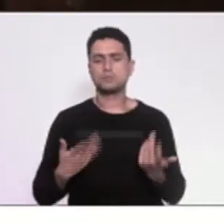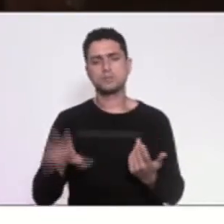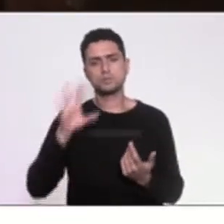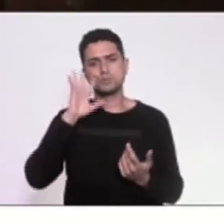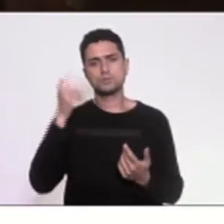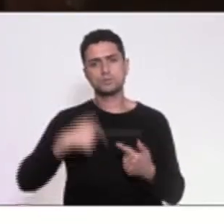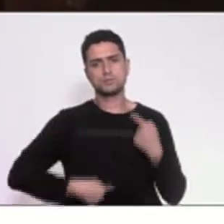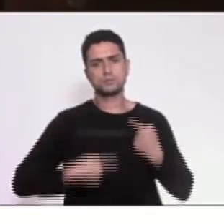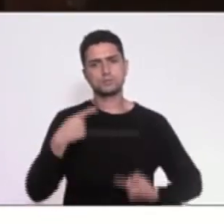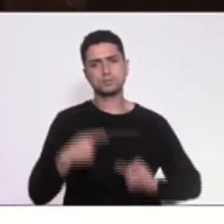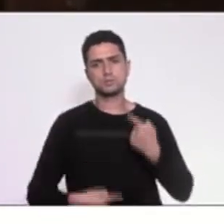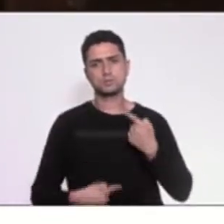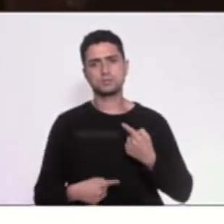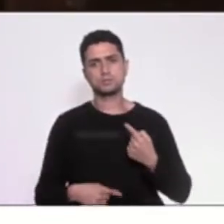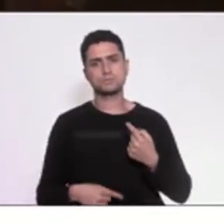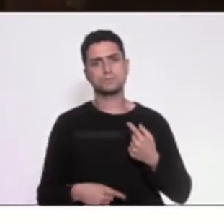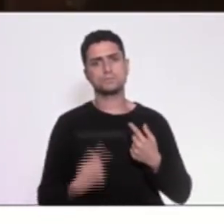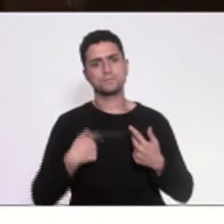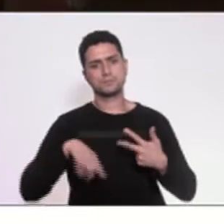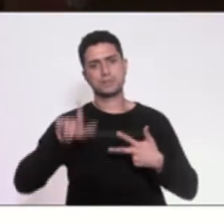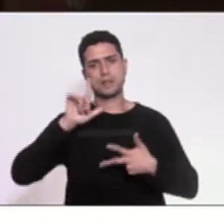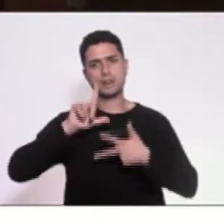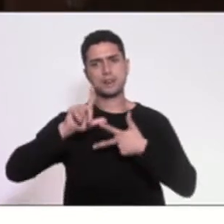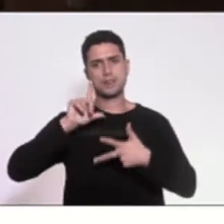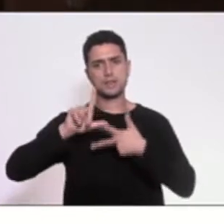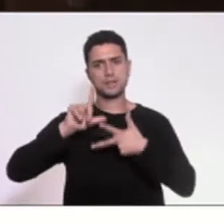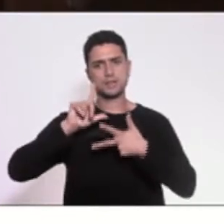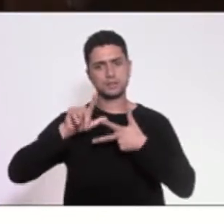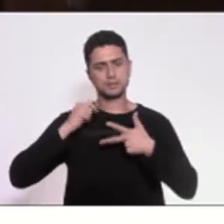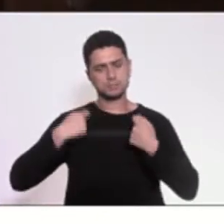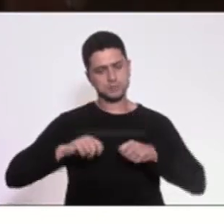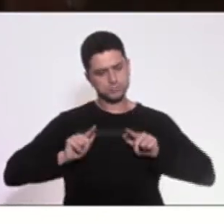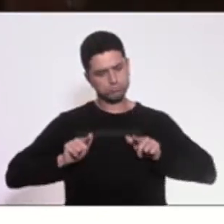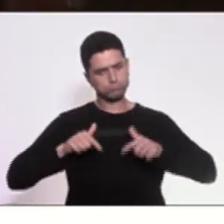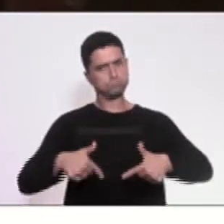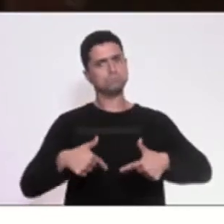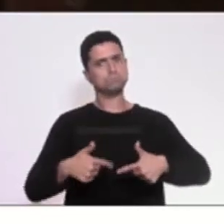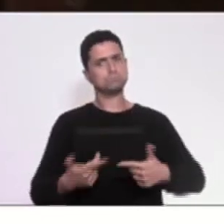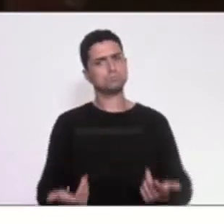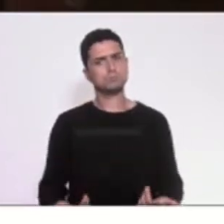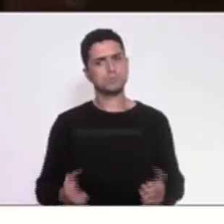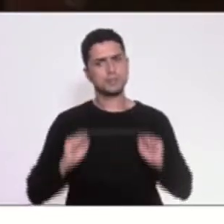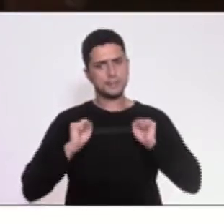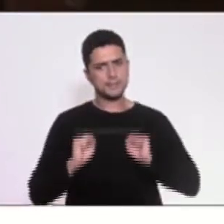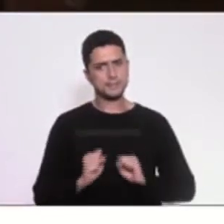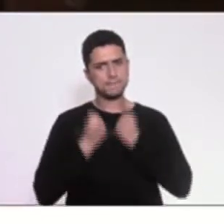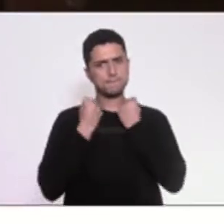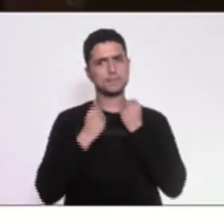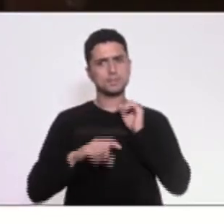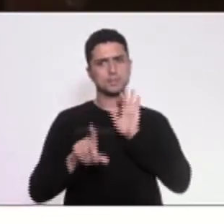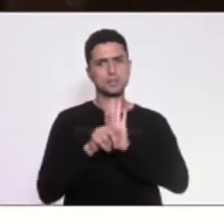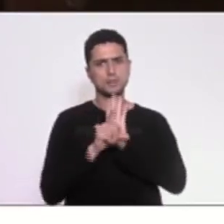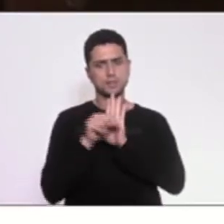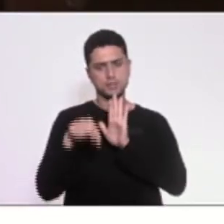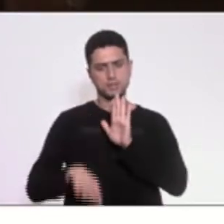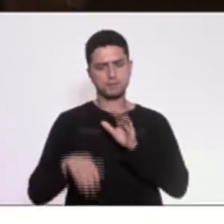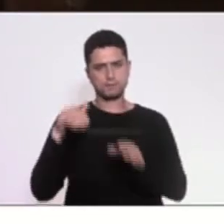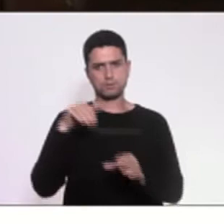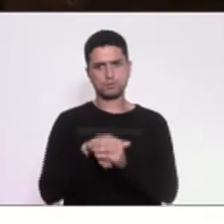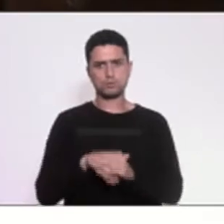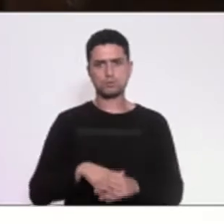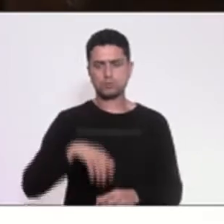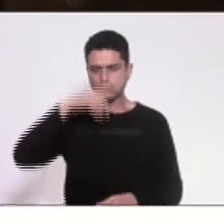legislativo não se colocar com altivez defendendo a lei que foi aqui votada, trabalho